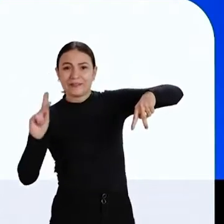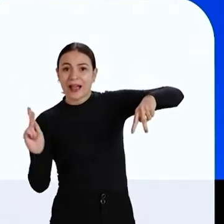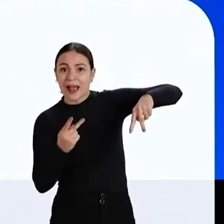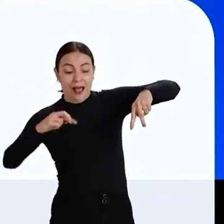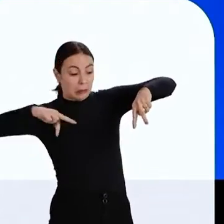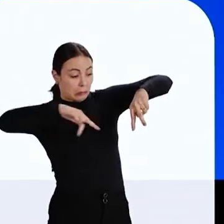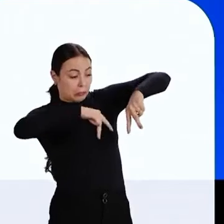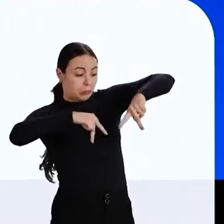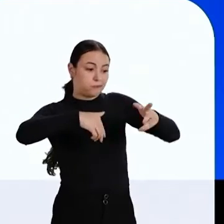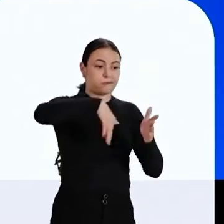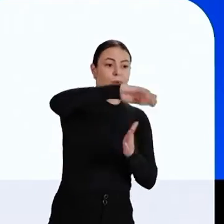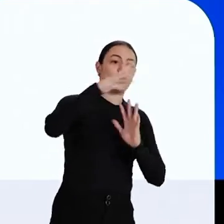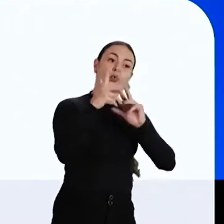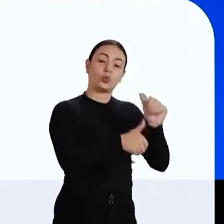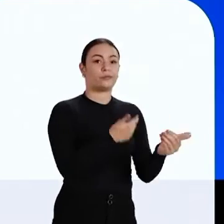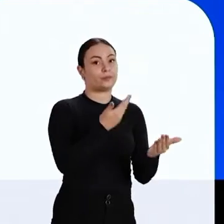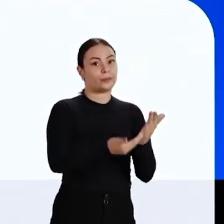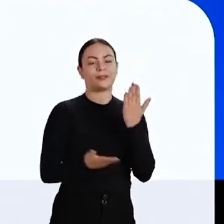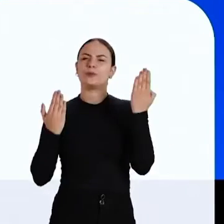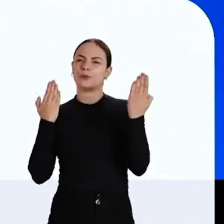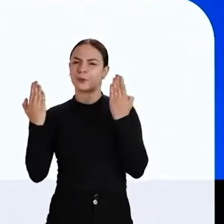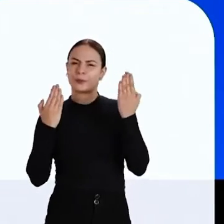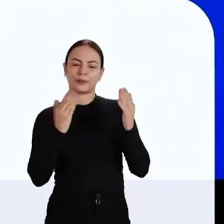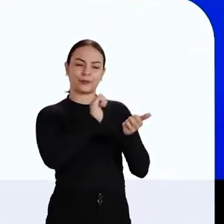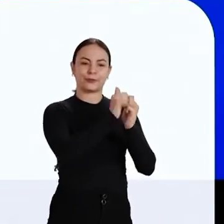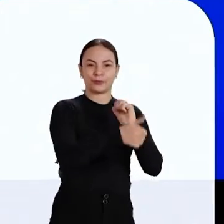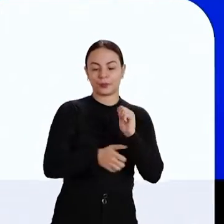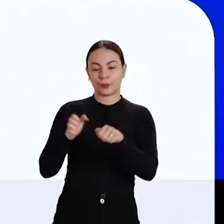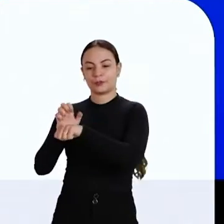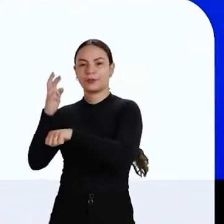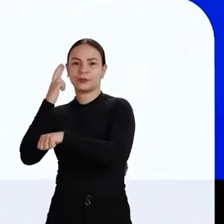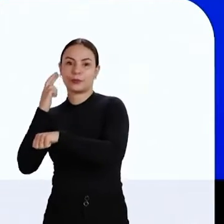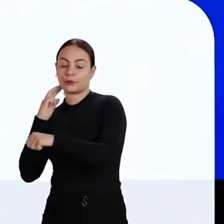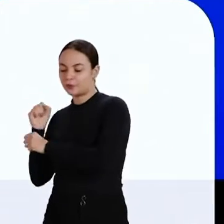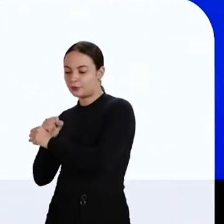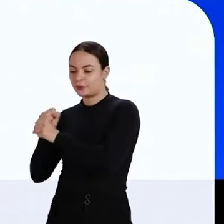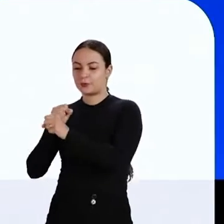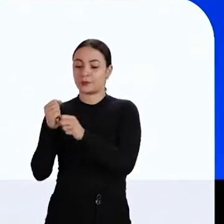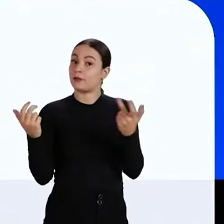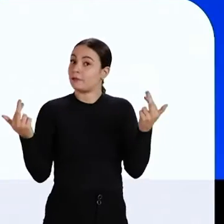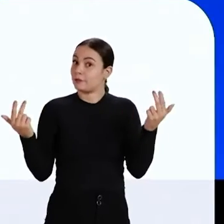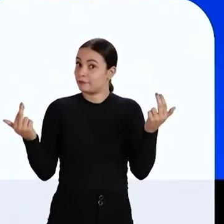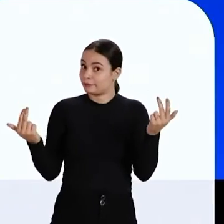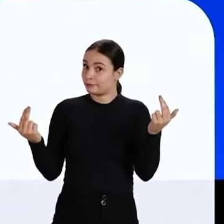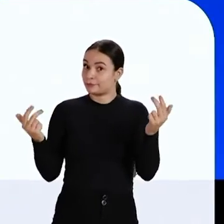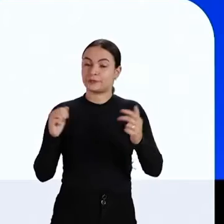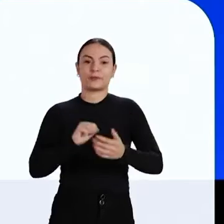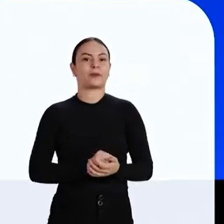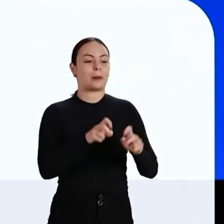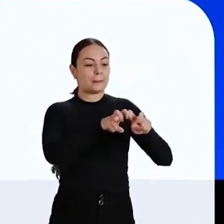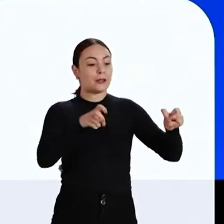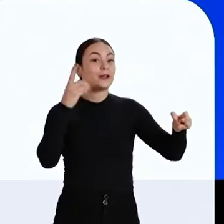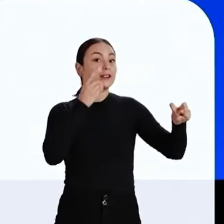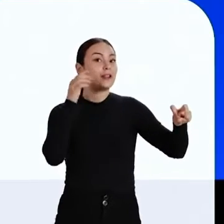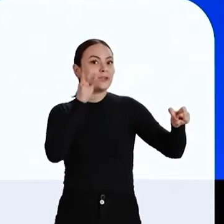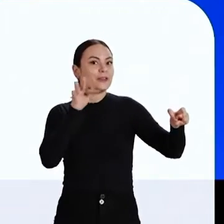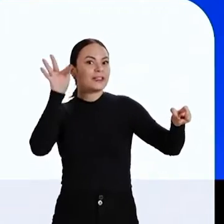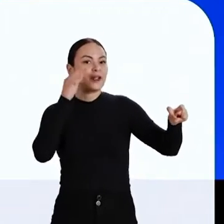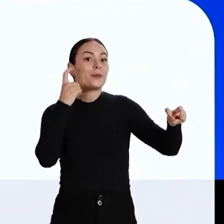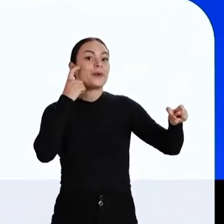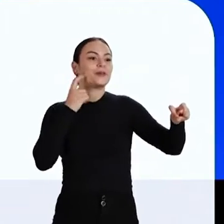fura ou chuta pra longe, não adianta nada. Nos últimos anos foi assim em Rondônia. O Marcos Rogério e a bancada federal